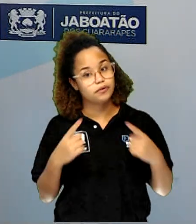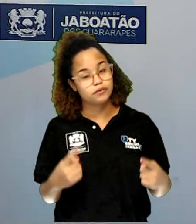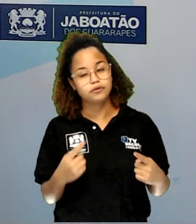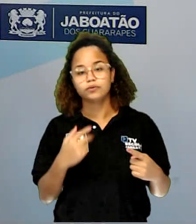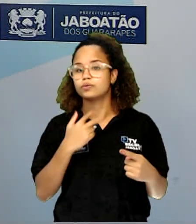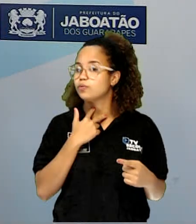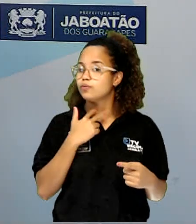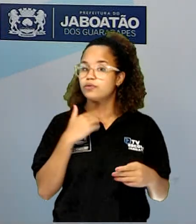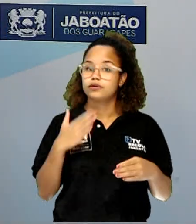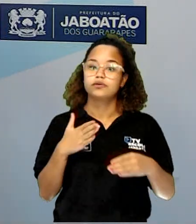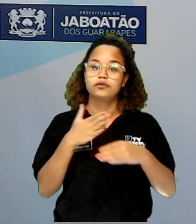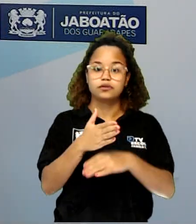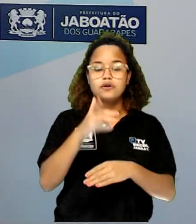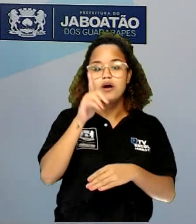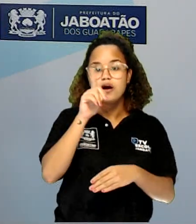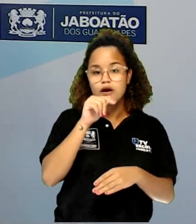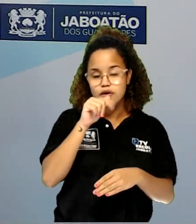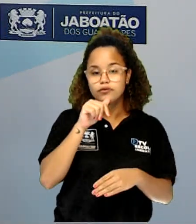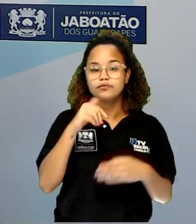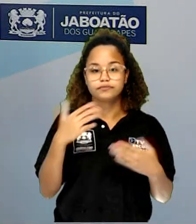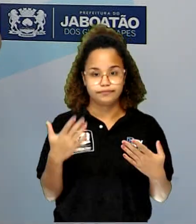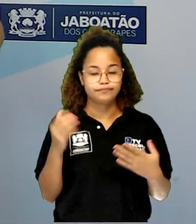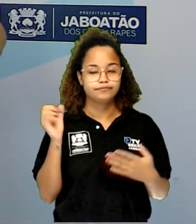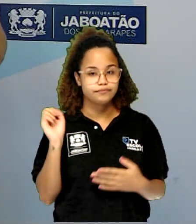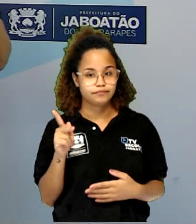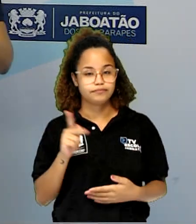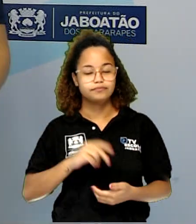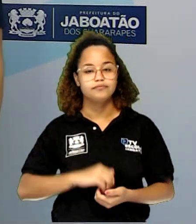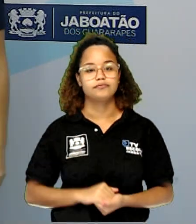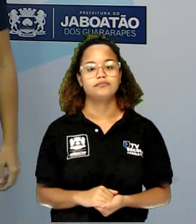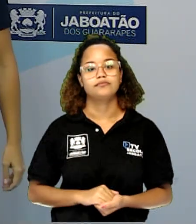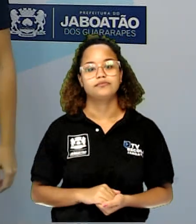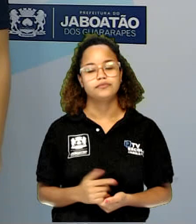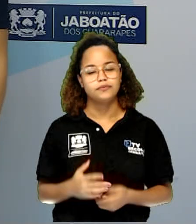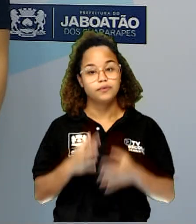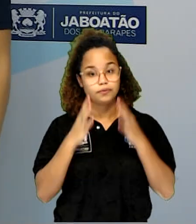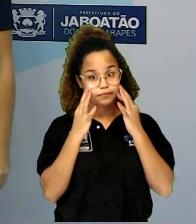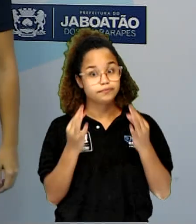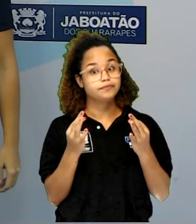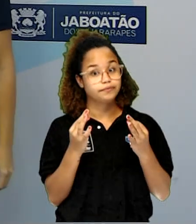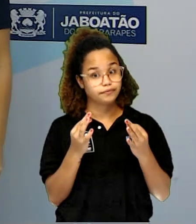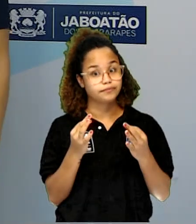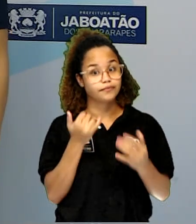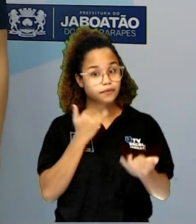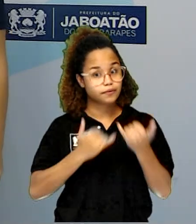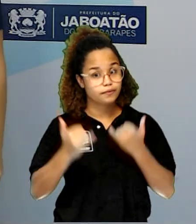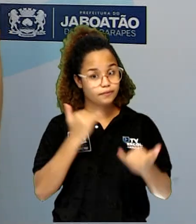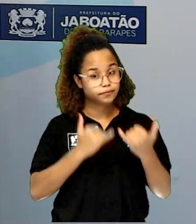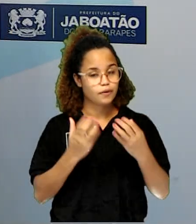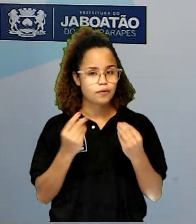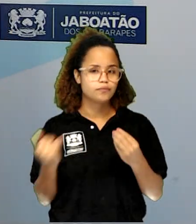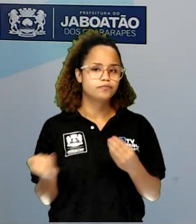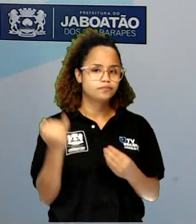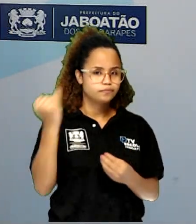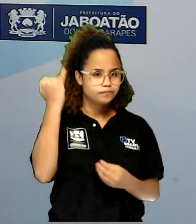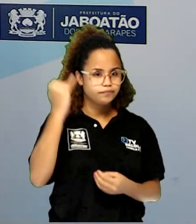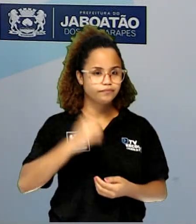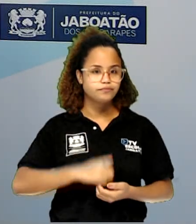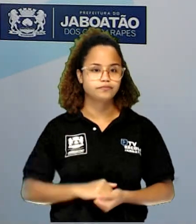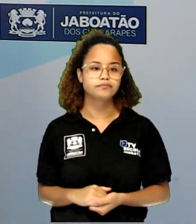no mar apenas nessa parte, tá certo? Então, fica ligadinho aí a essa informação, que é muito importante.